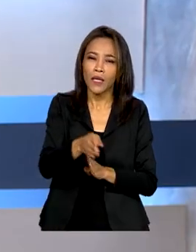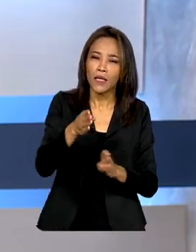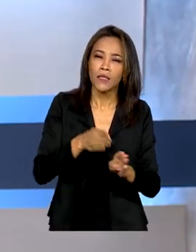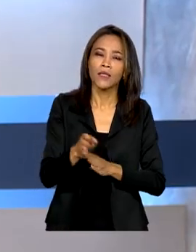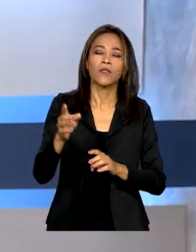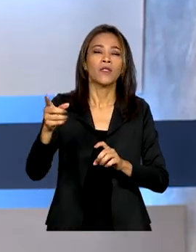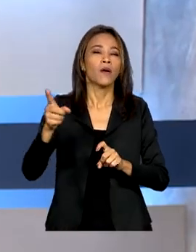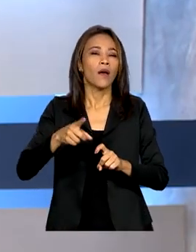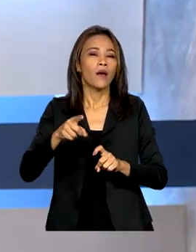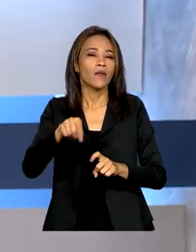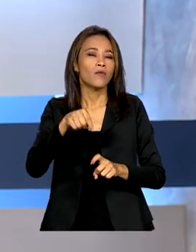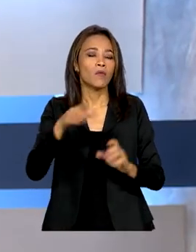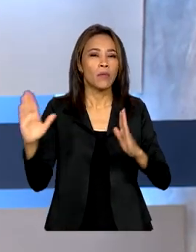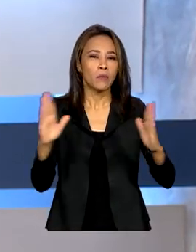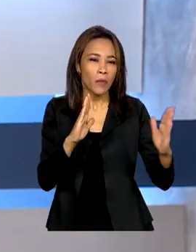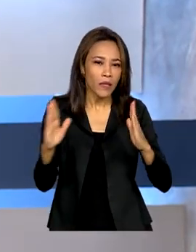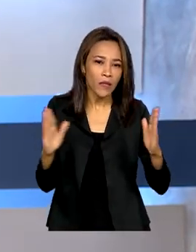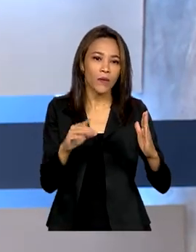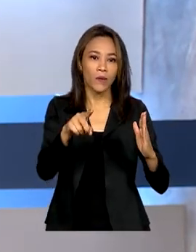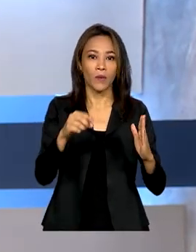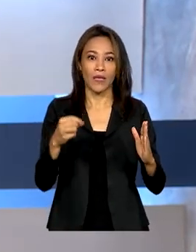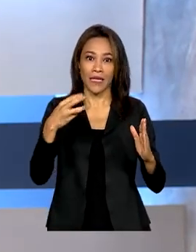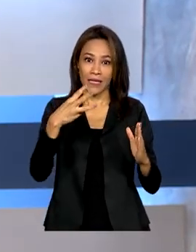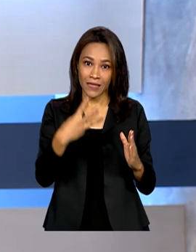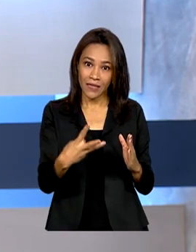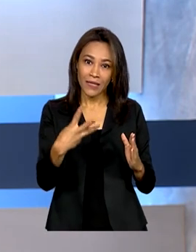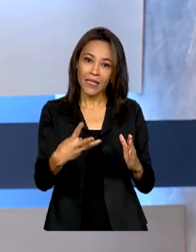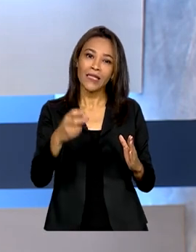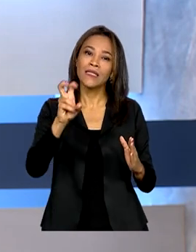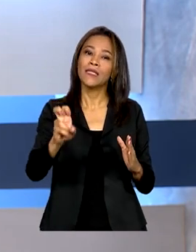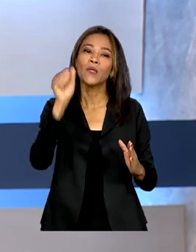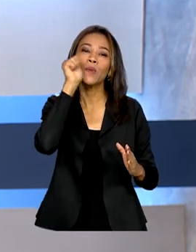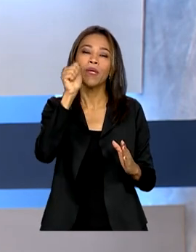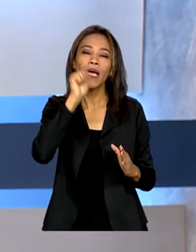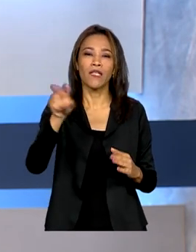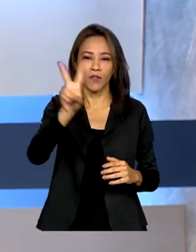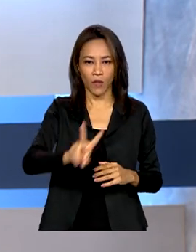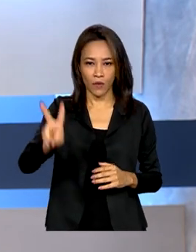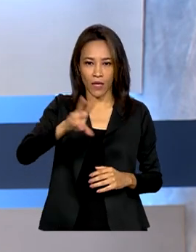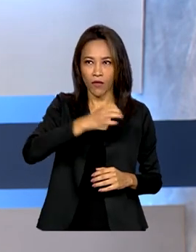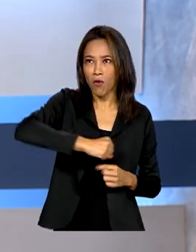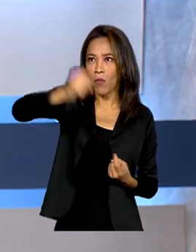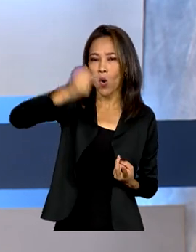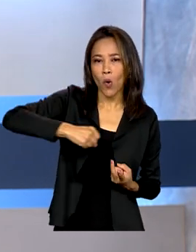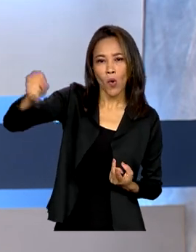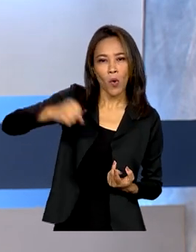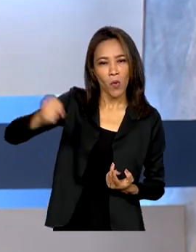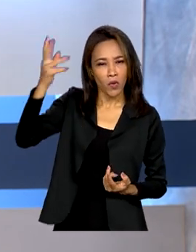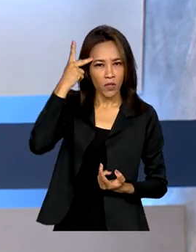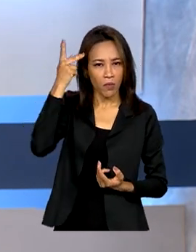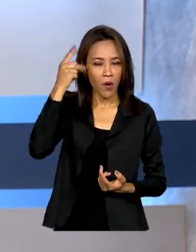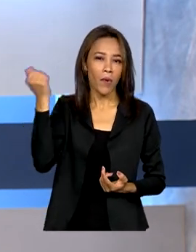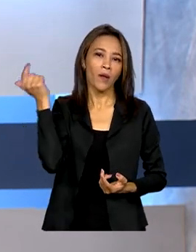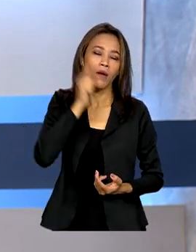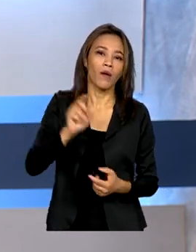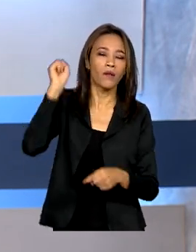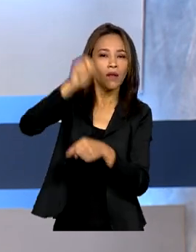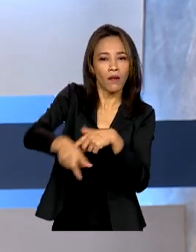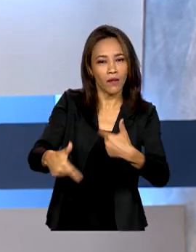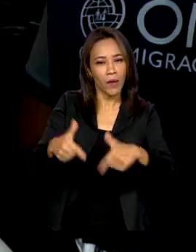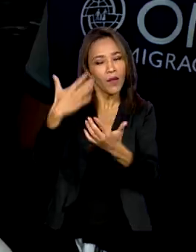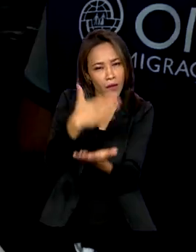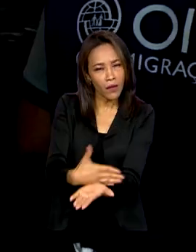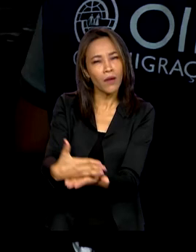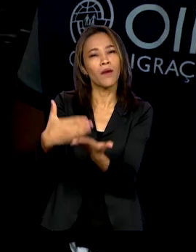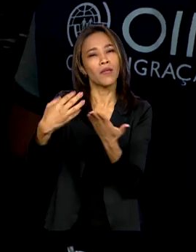Transportou apenas mulheres, ao todo 35 venezuelanas, para São Paulo, onde poderão conquistar um emprego e recomeçar a vida.